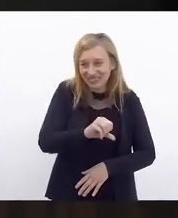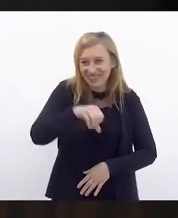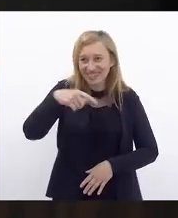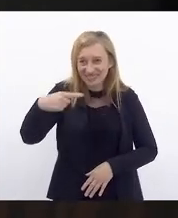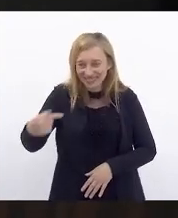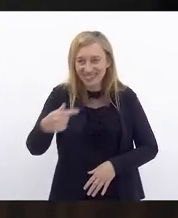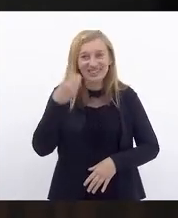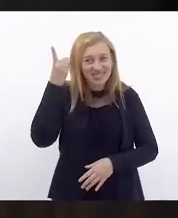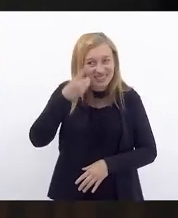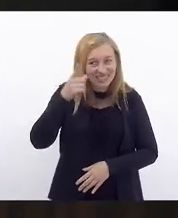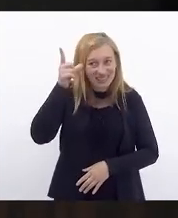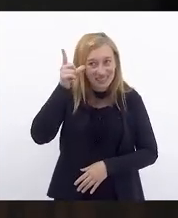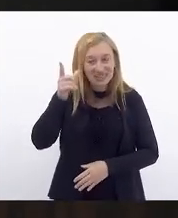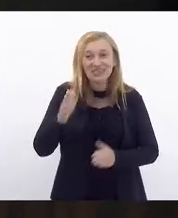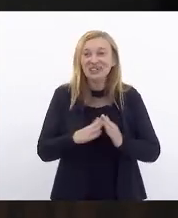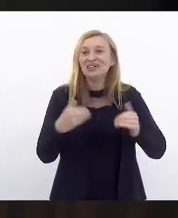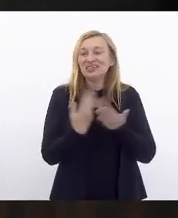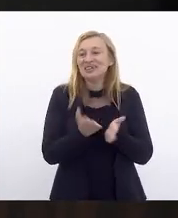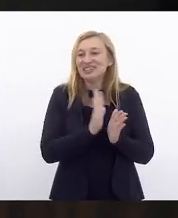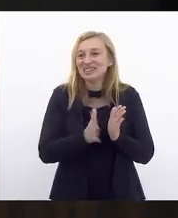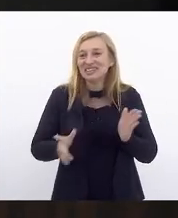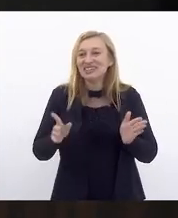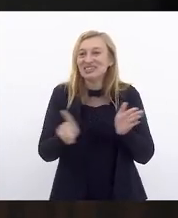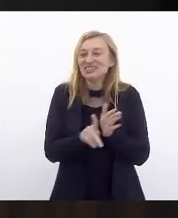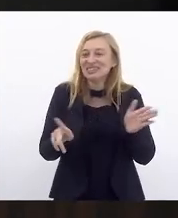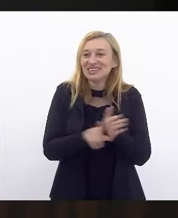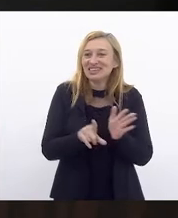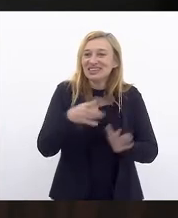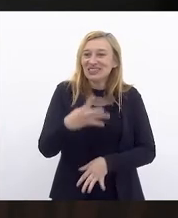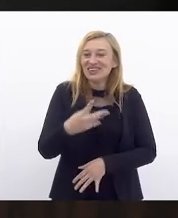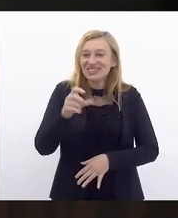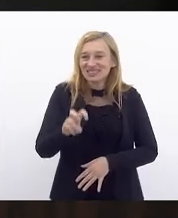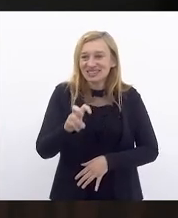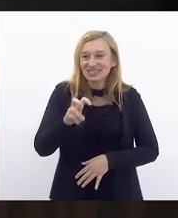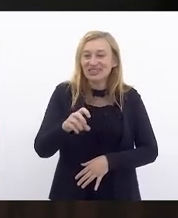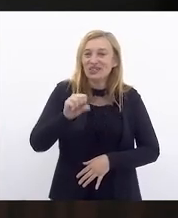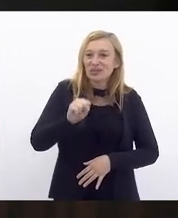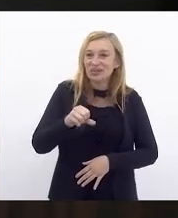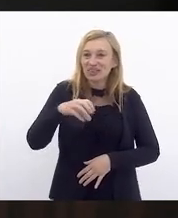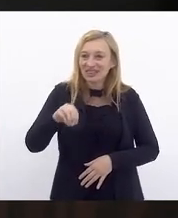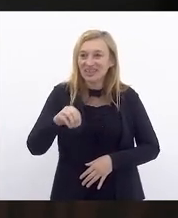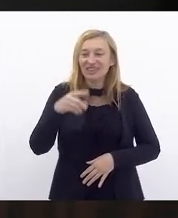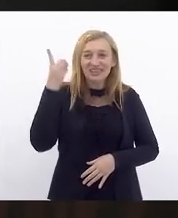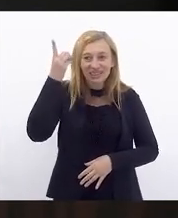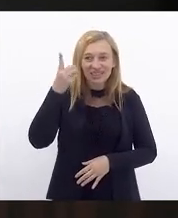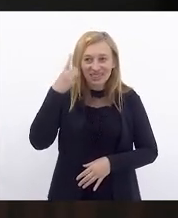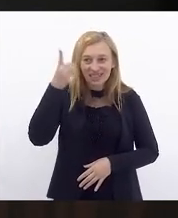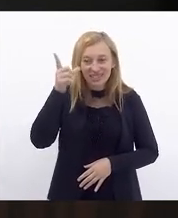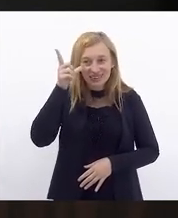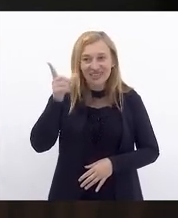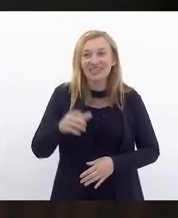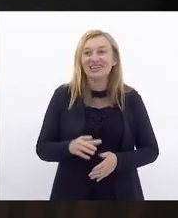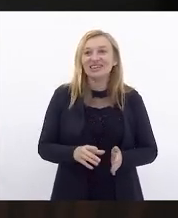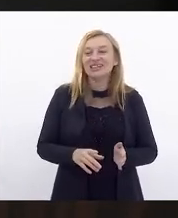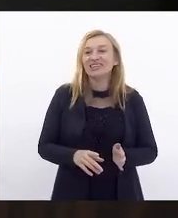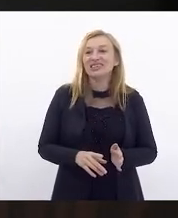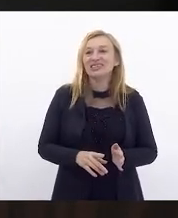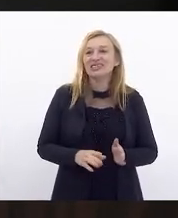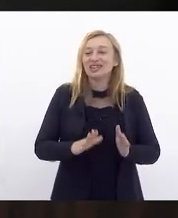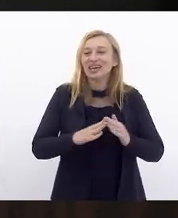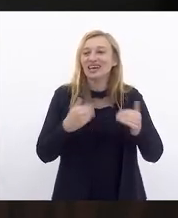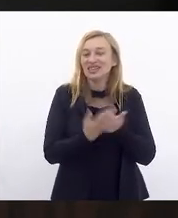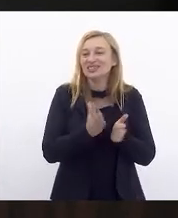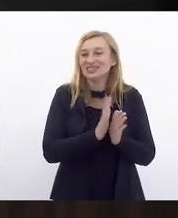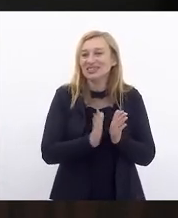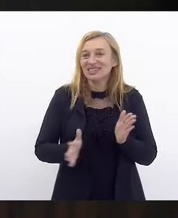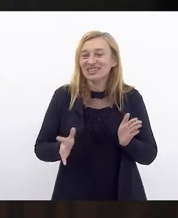Lucinha. Requerimento de inclusão na ordem do dia, projeto de lei 4580, deputada Lucinha. E requerimento de